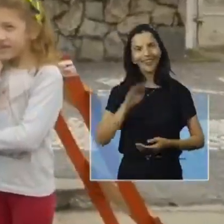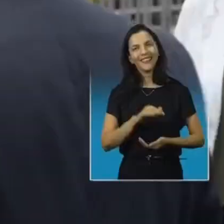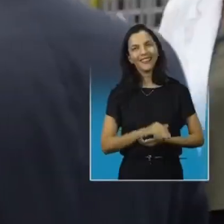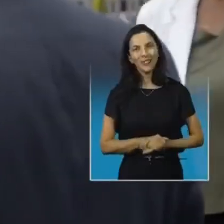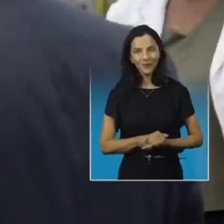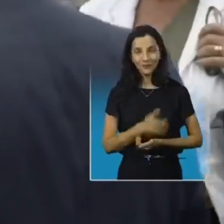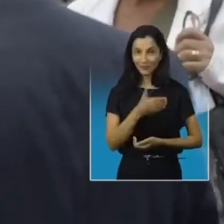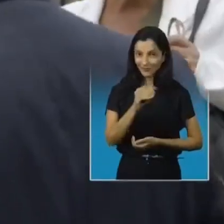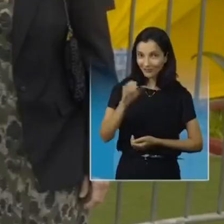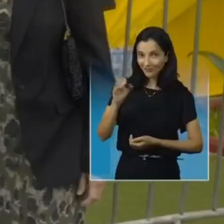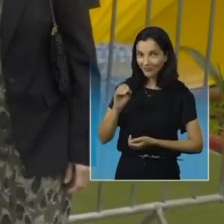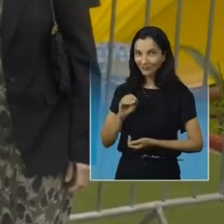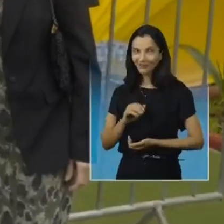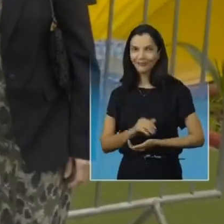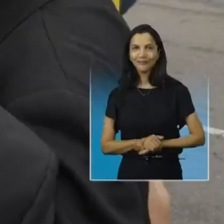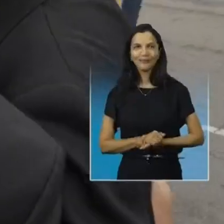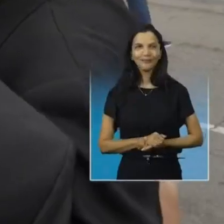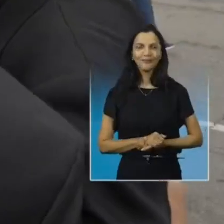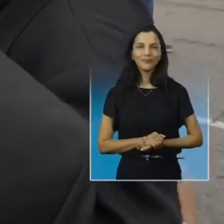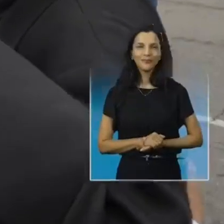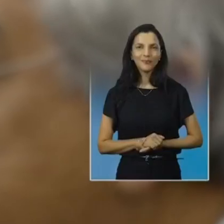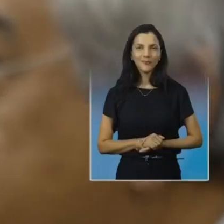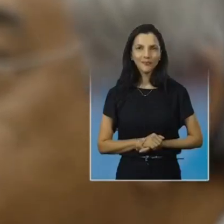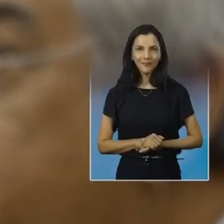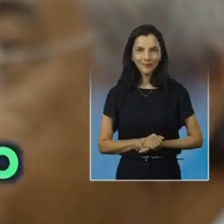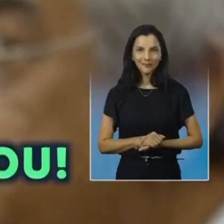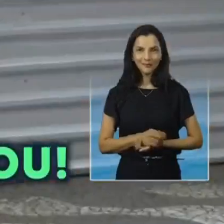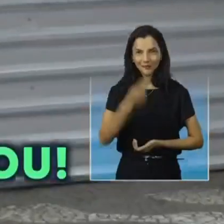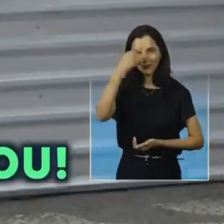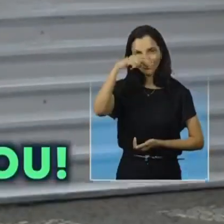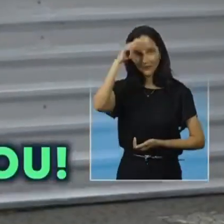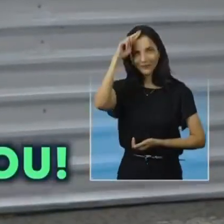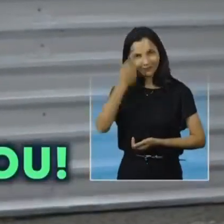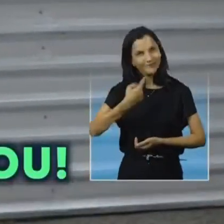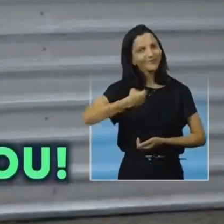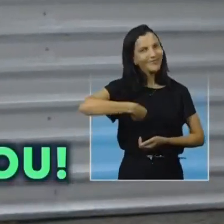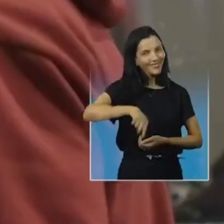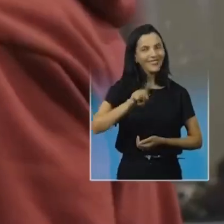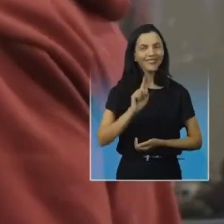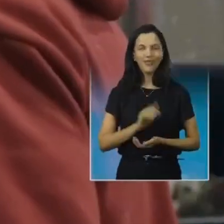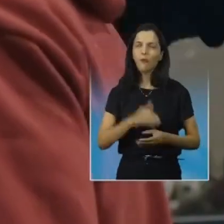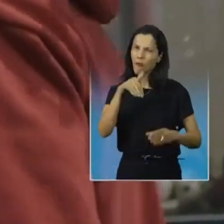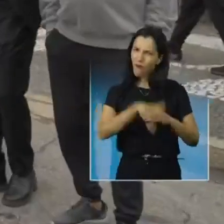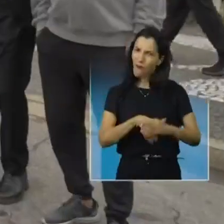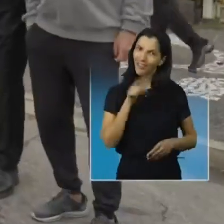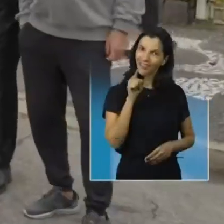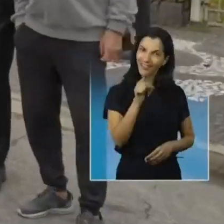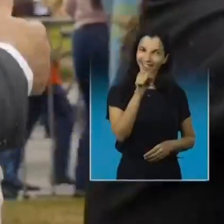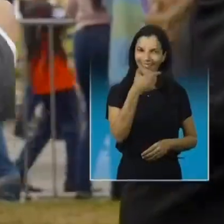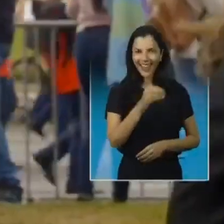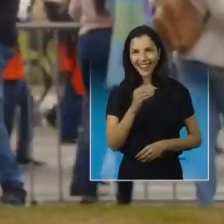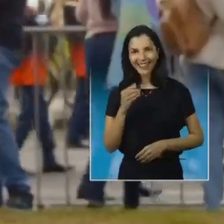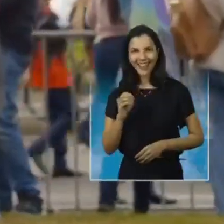voto é seu.